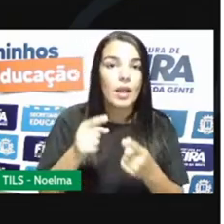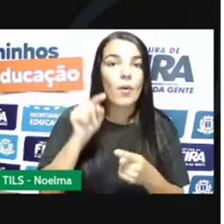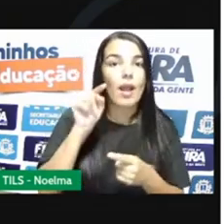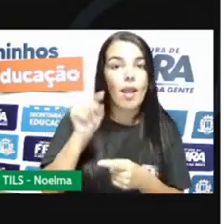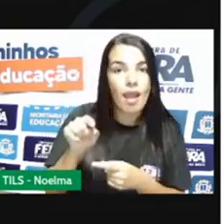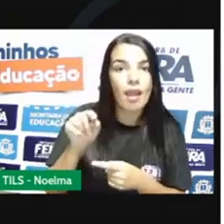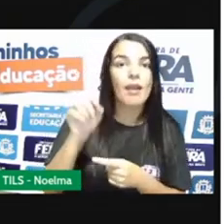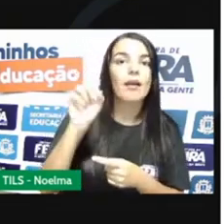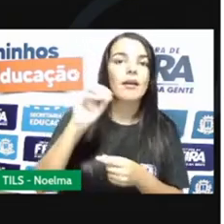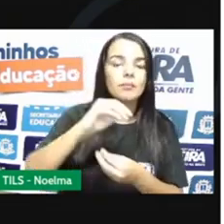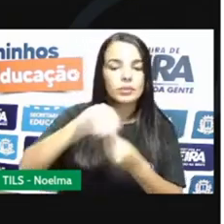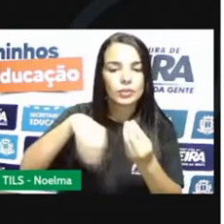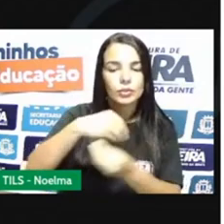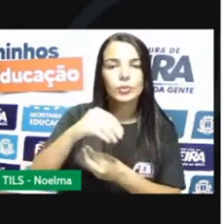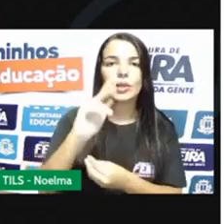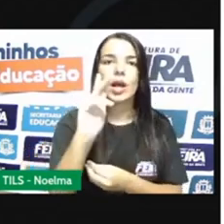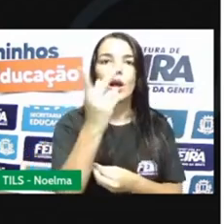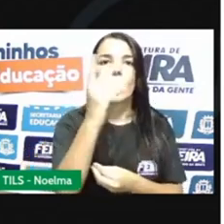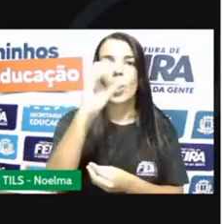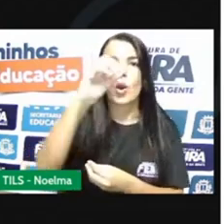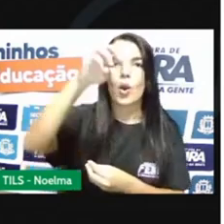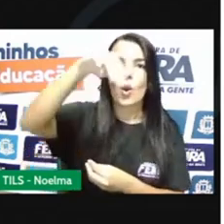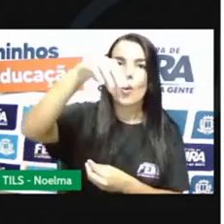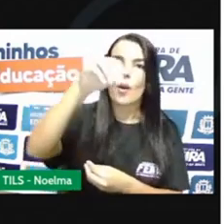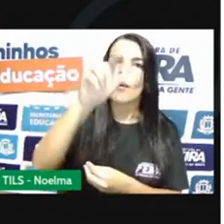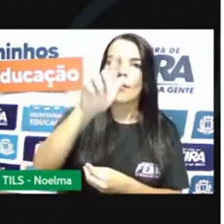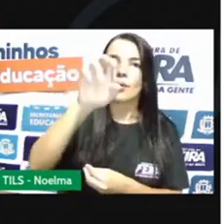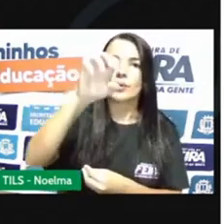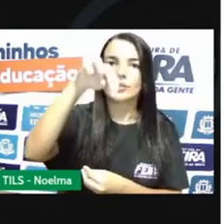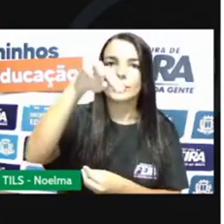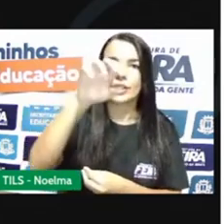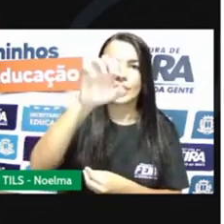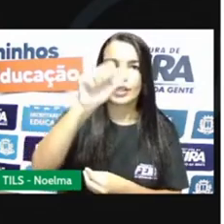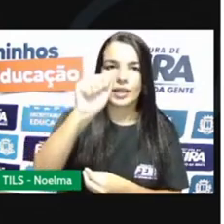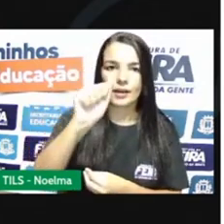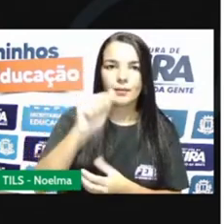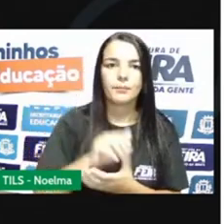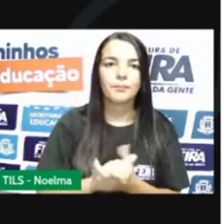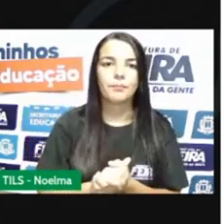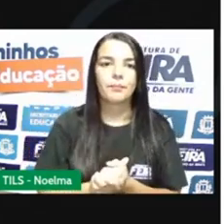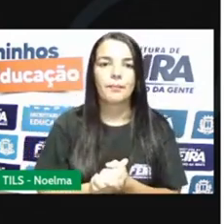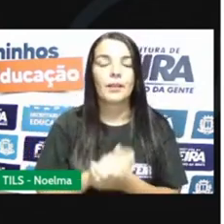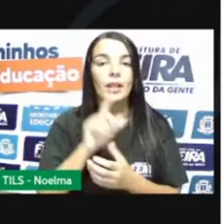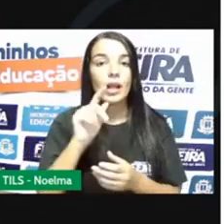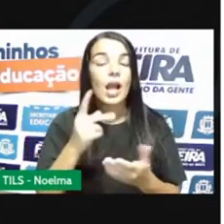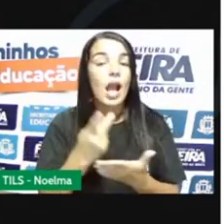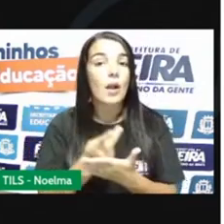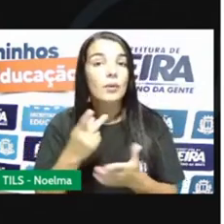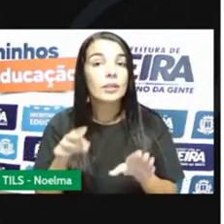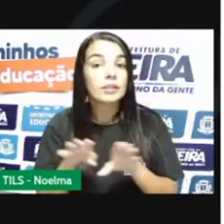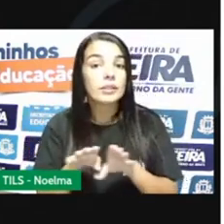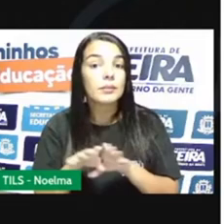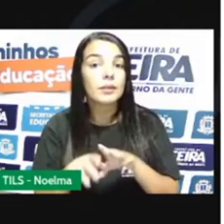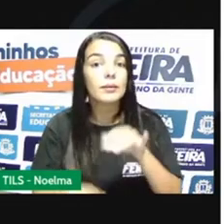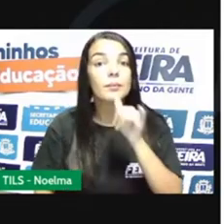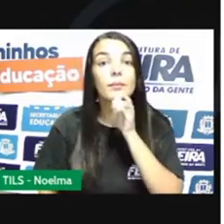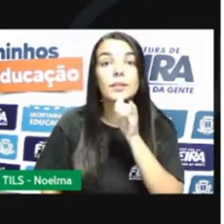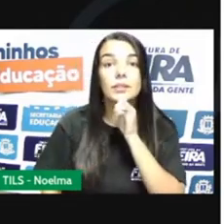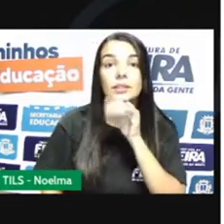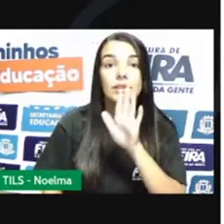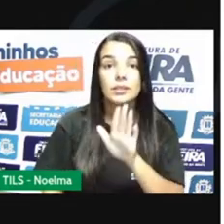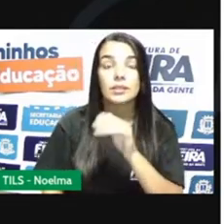aqui se trata de uma mistura homogênea. Misturas homogêneas acontecem, por exemplo, com o